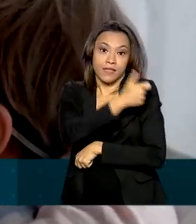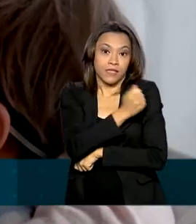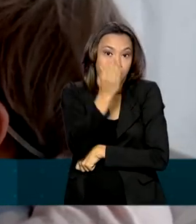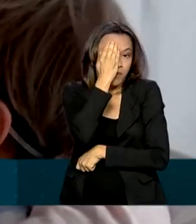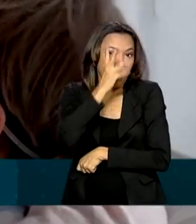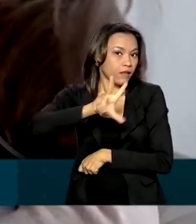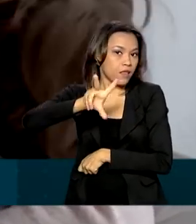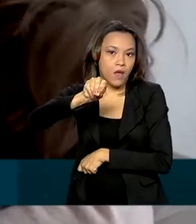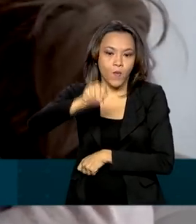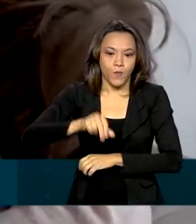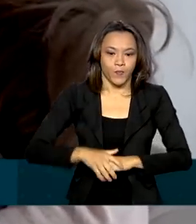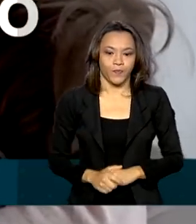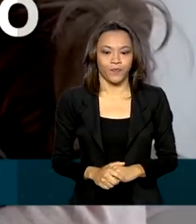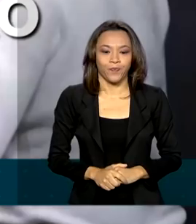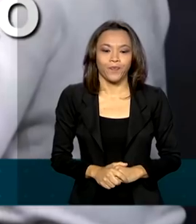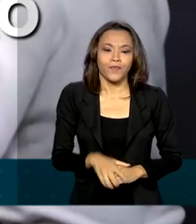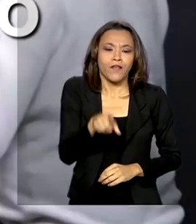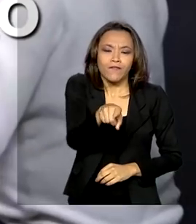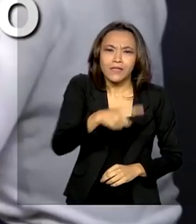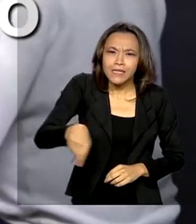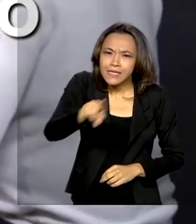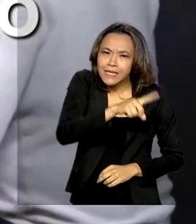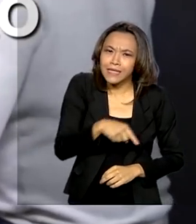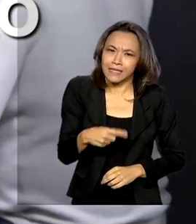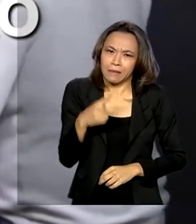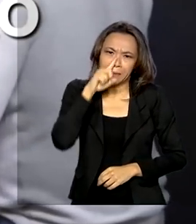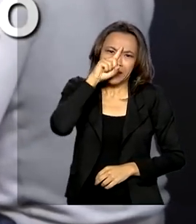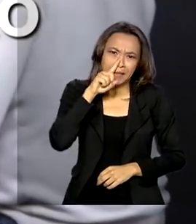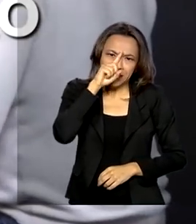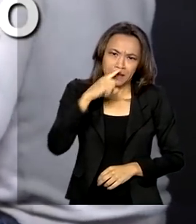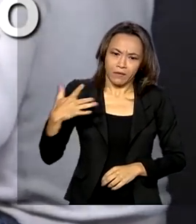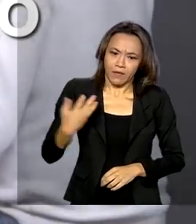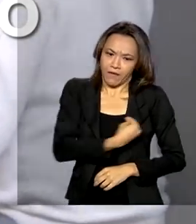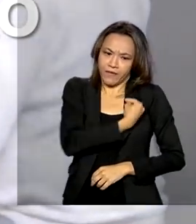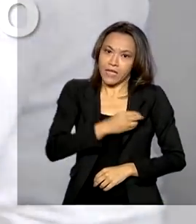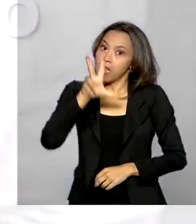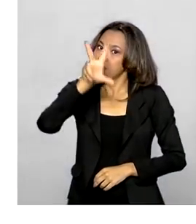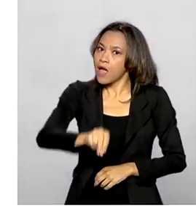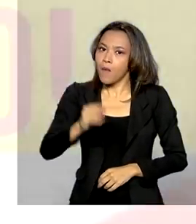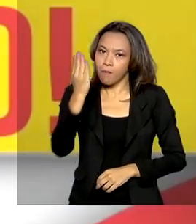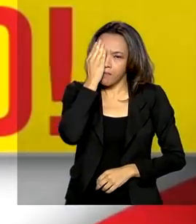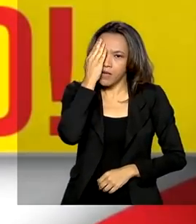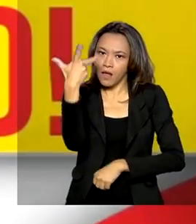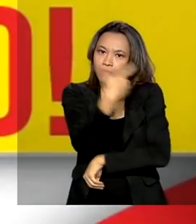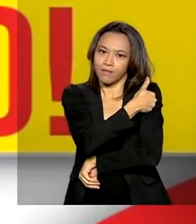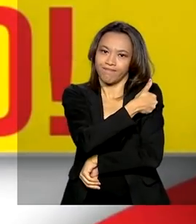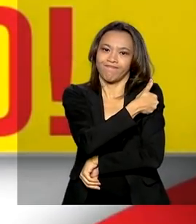Não vale a pena colocar a sua vida e das pessoas que você ama em risco. Diga não à vacina pirata.